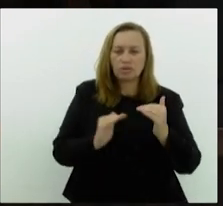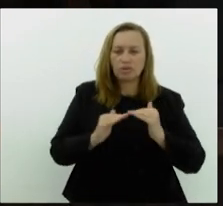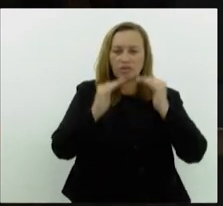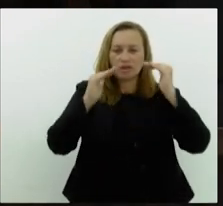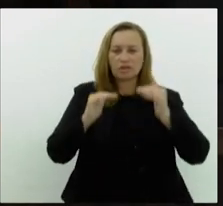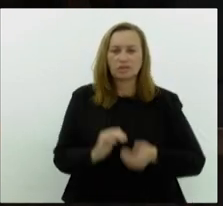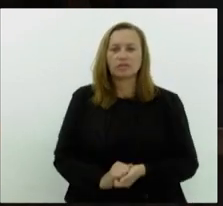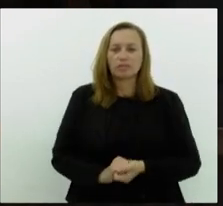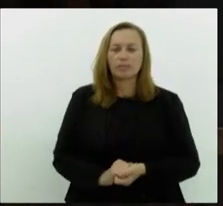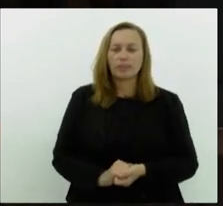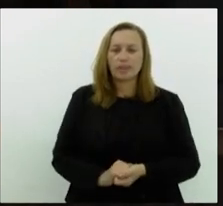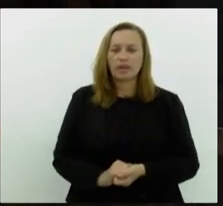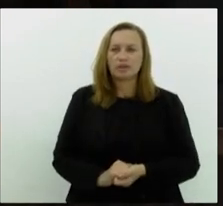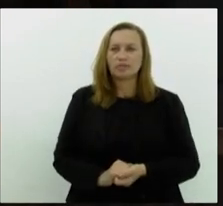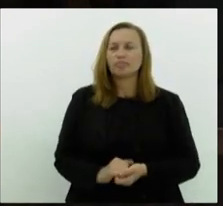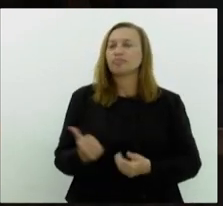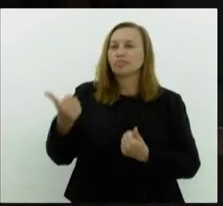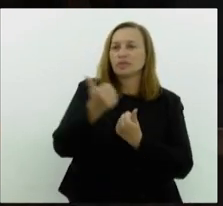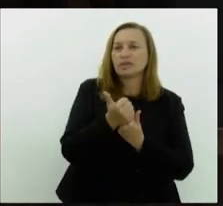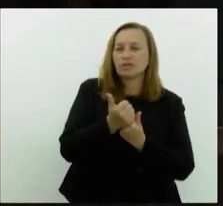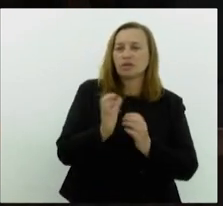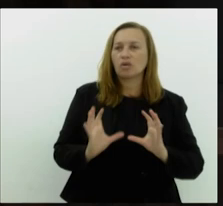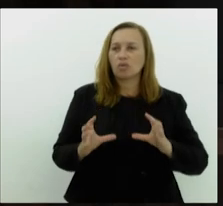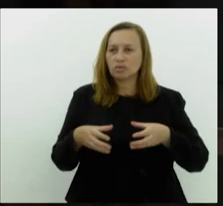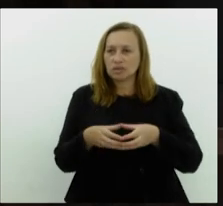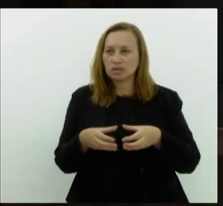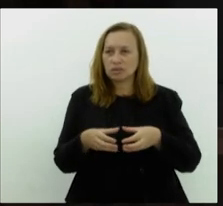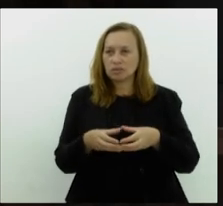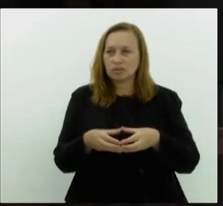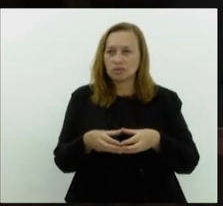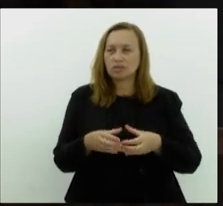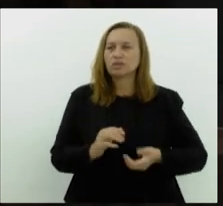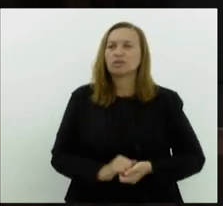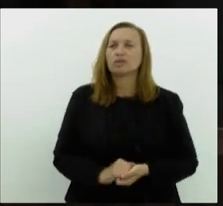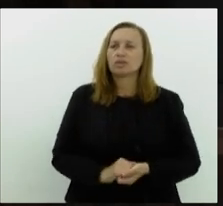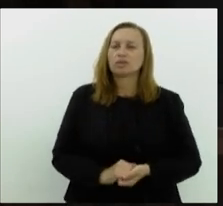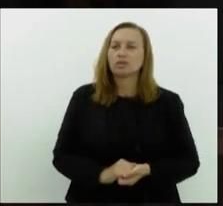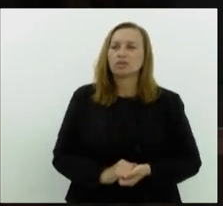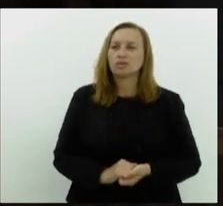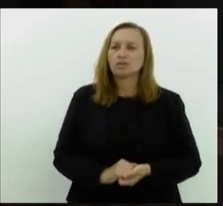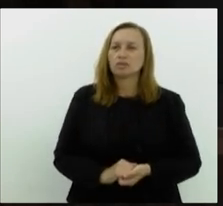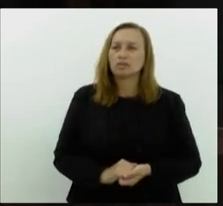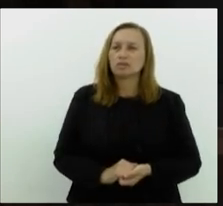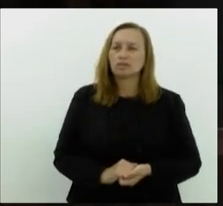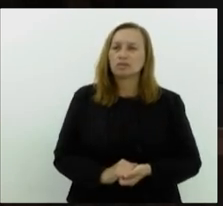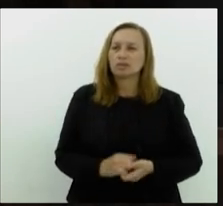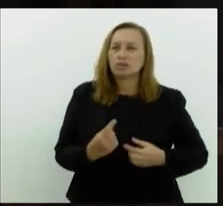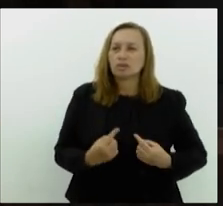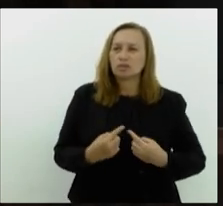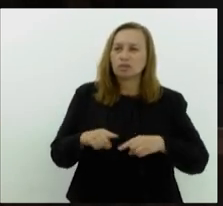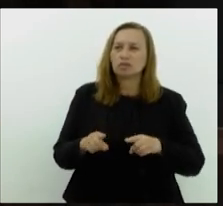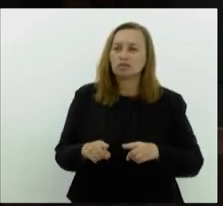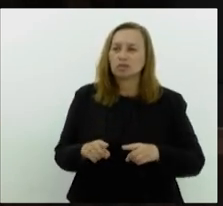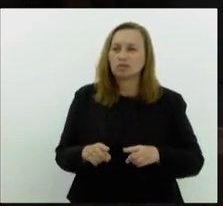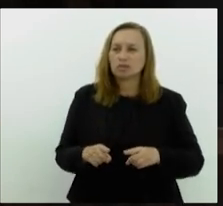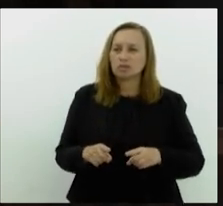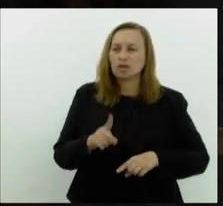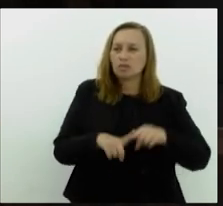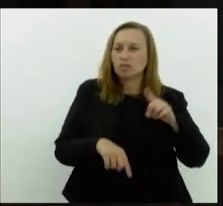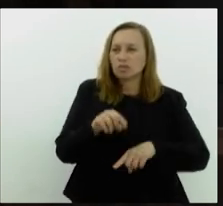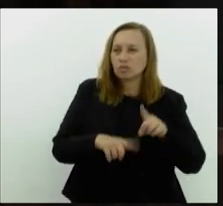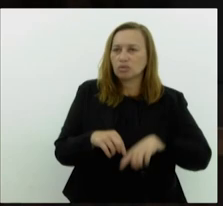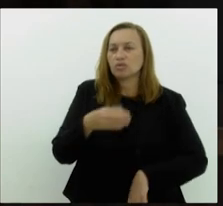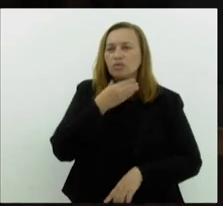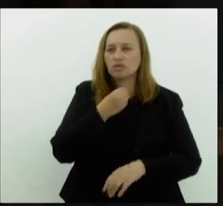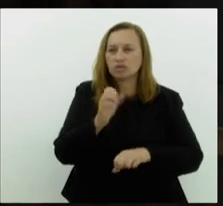com o substitutivo da comissão para prever e combater a pirataria do Estado do Rio